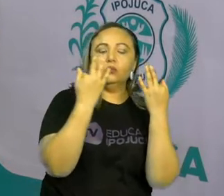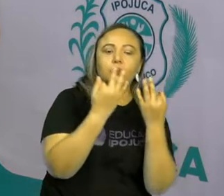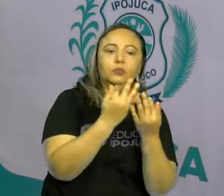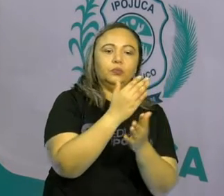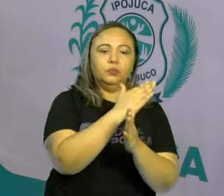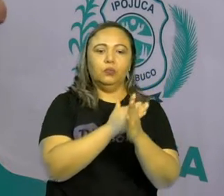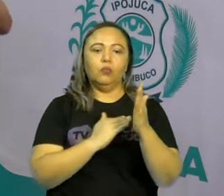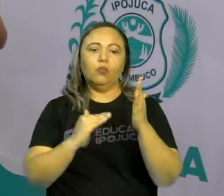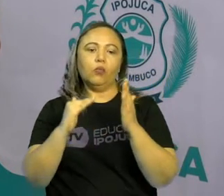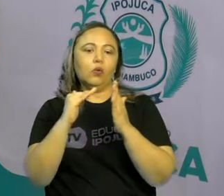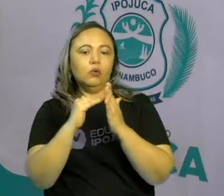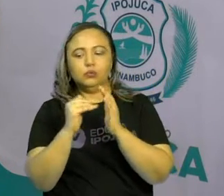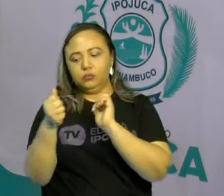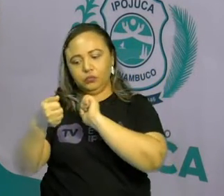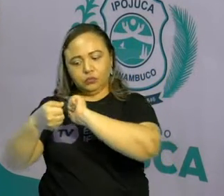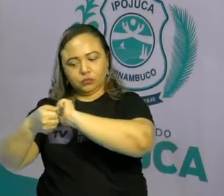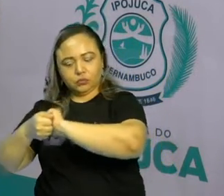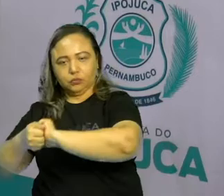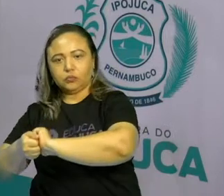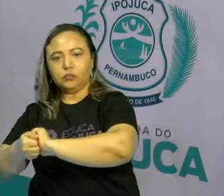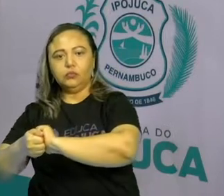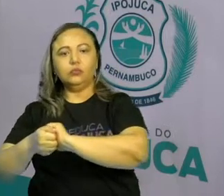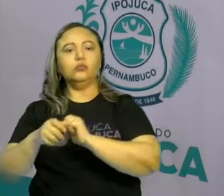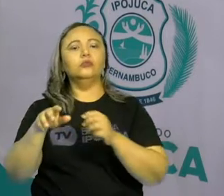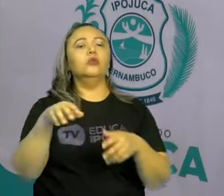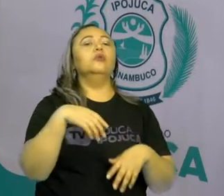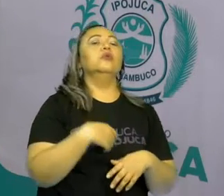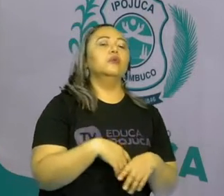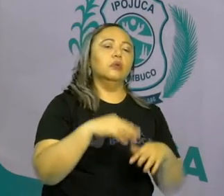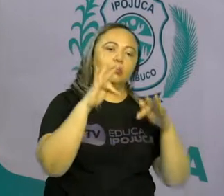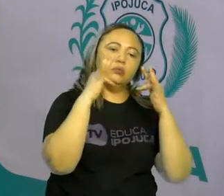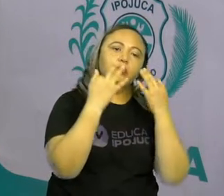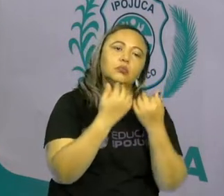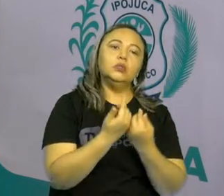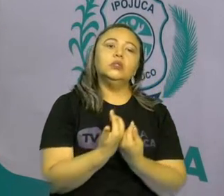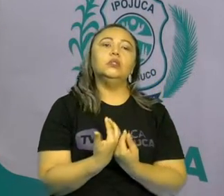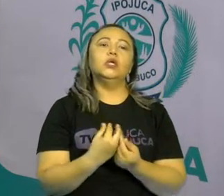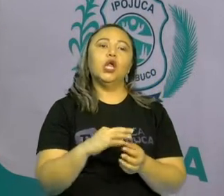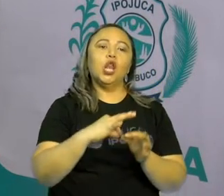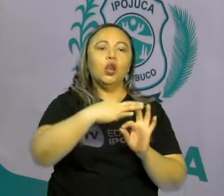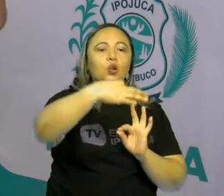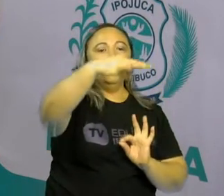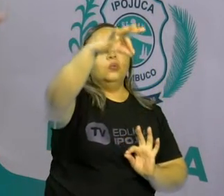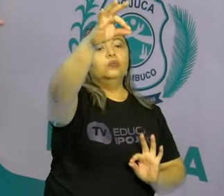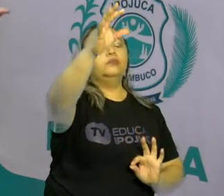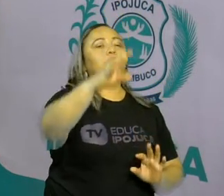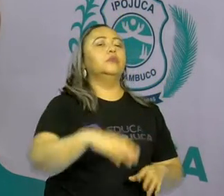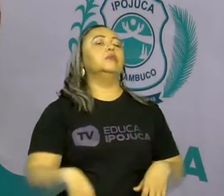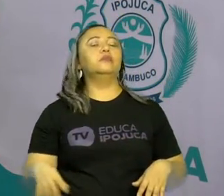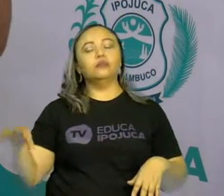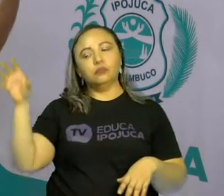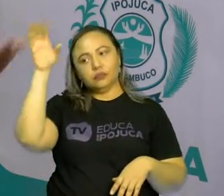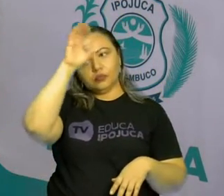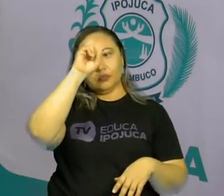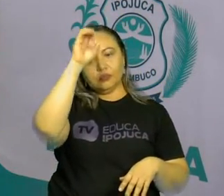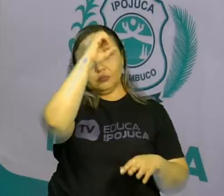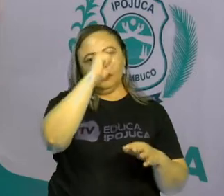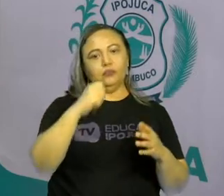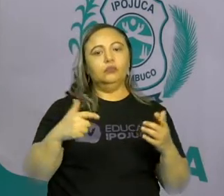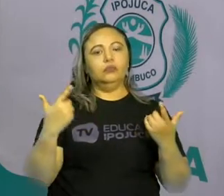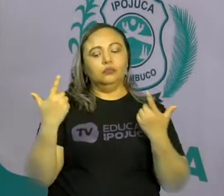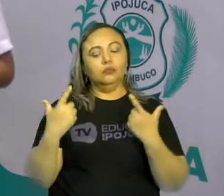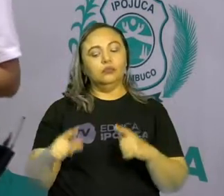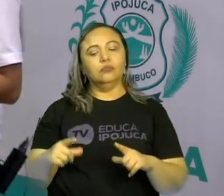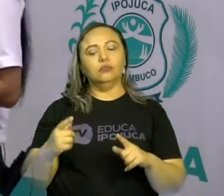você no mesmo lugar ou se já mora em outro lugar, a gente hoje vai entender o nosso espaço, o lugar que a gente mora.